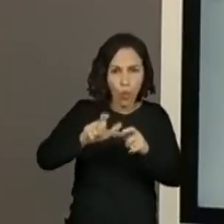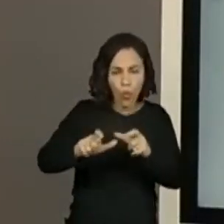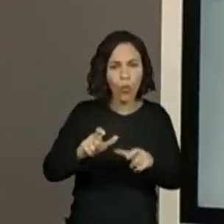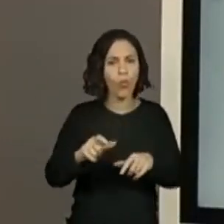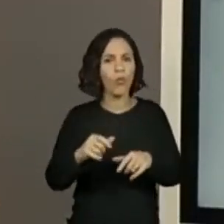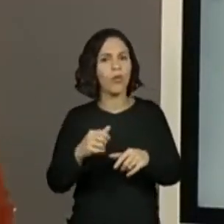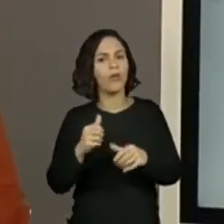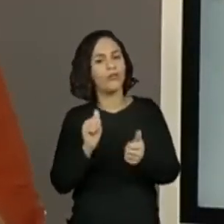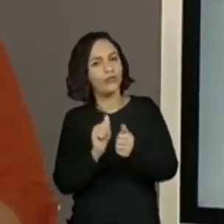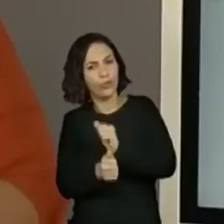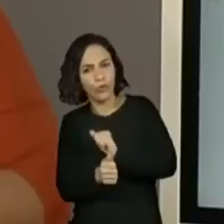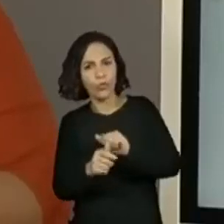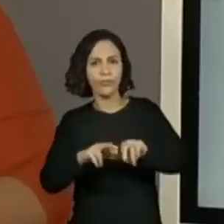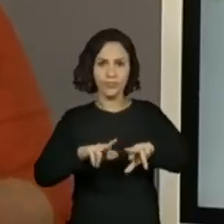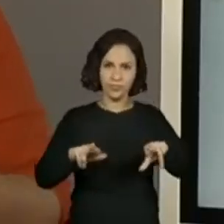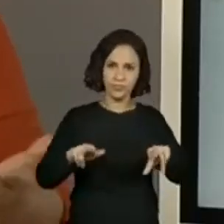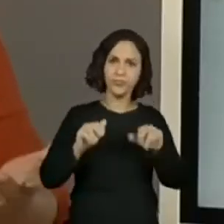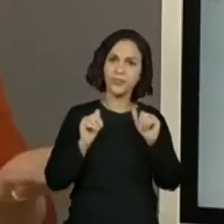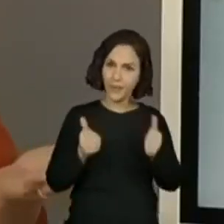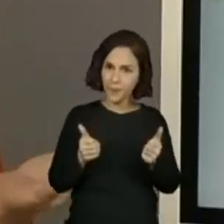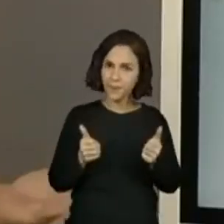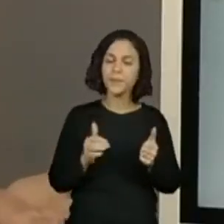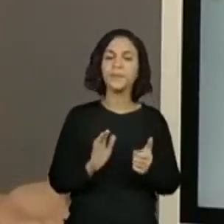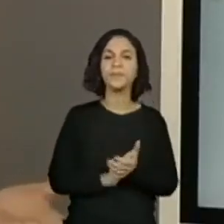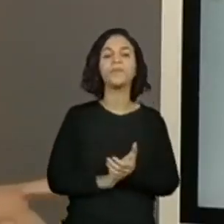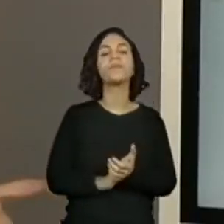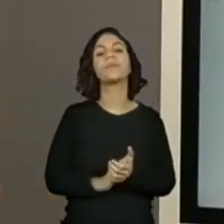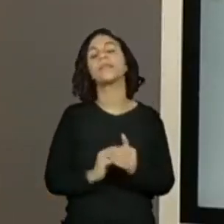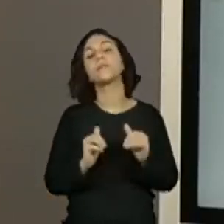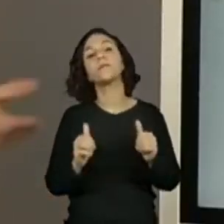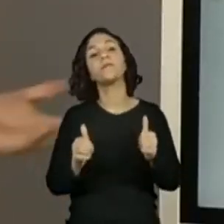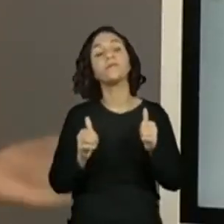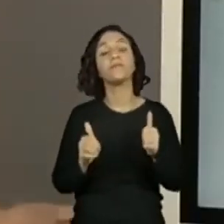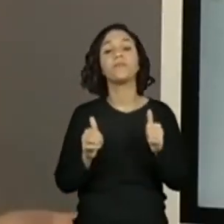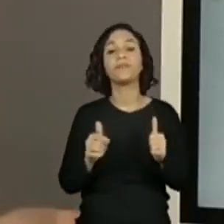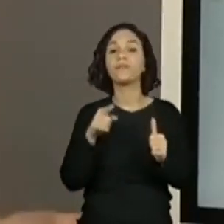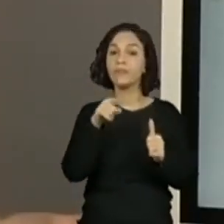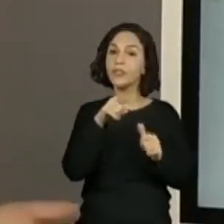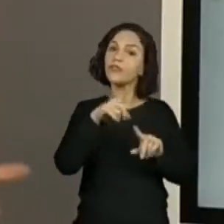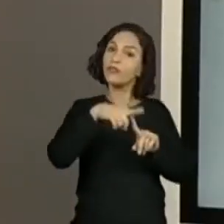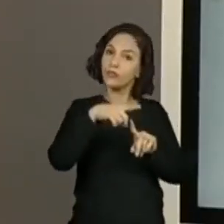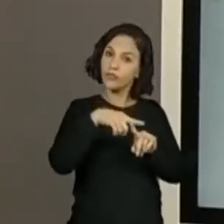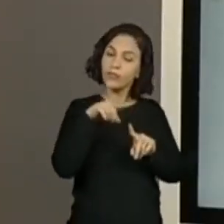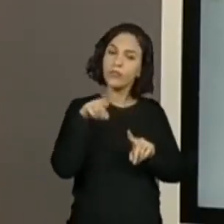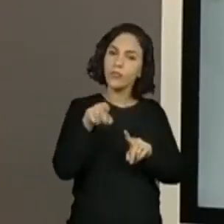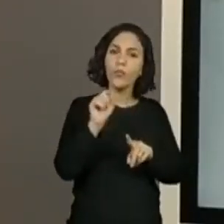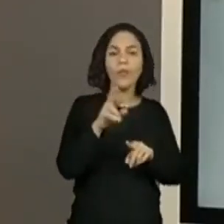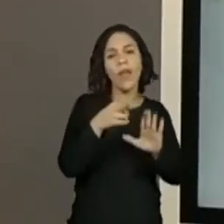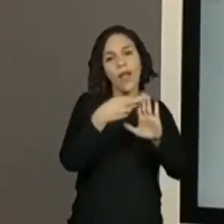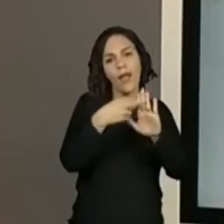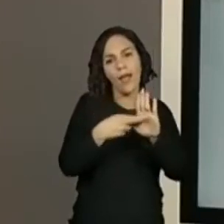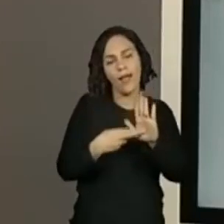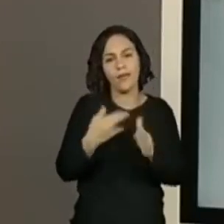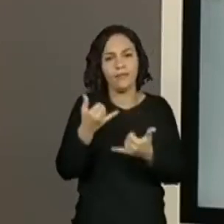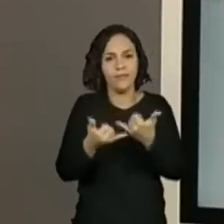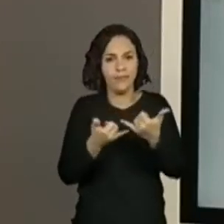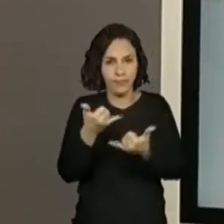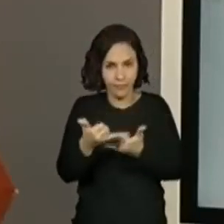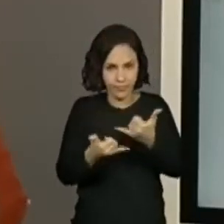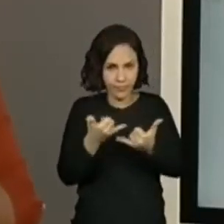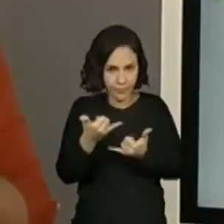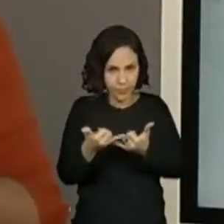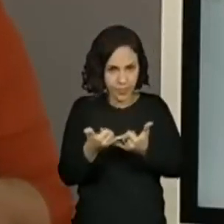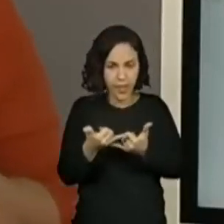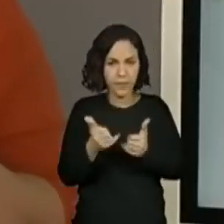tá bom? Então, regras de jogo. Então, tipos de texto instrucional. Esse daqui, regras de jogo. Então, é uma